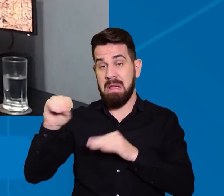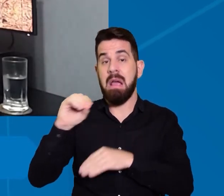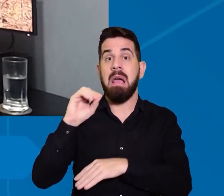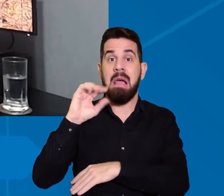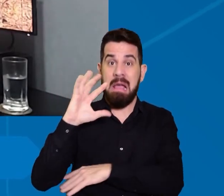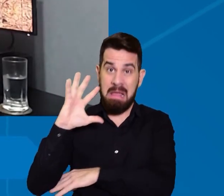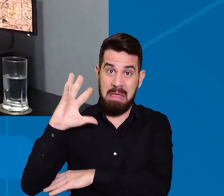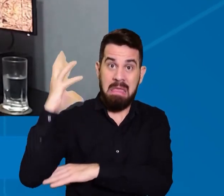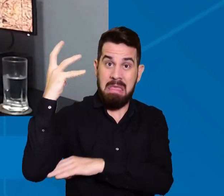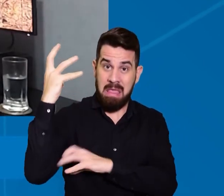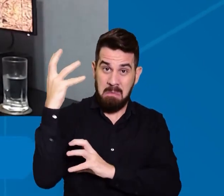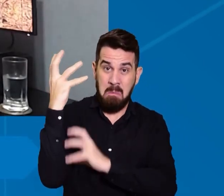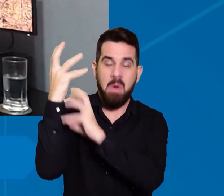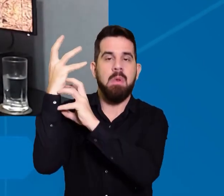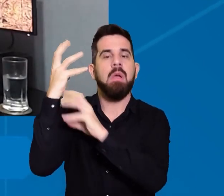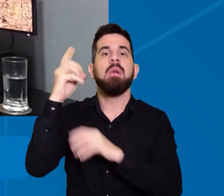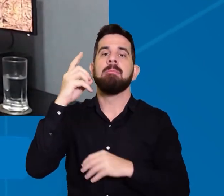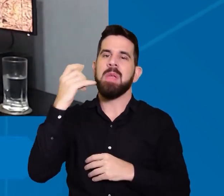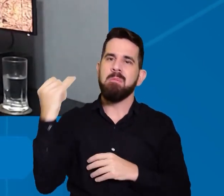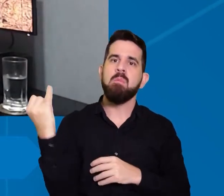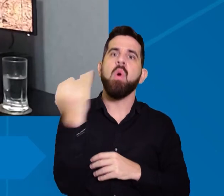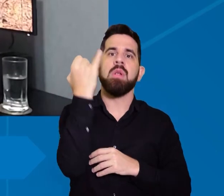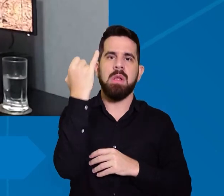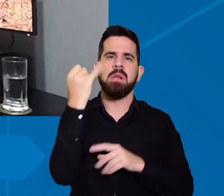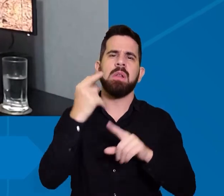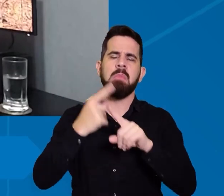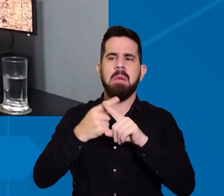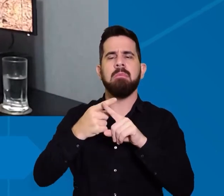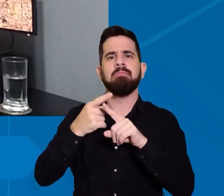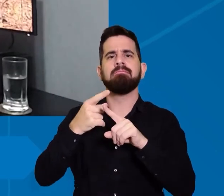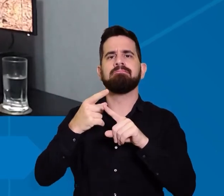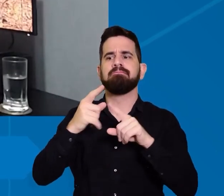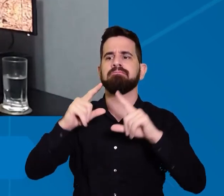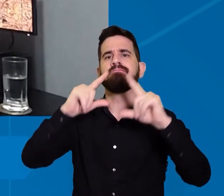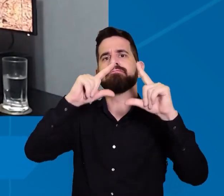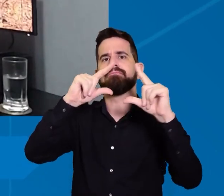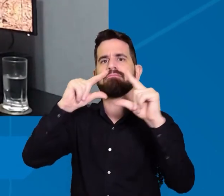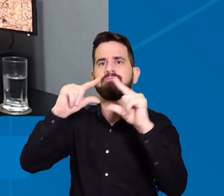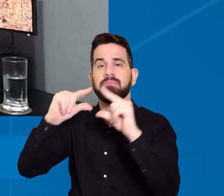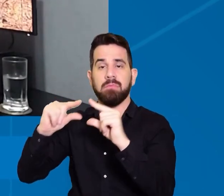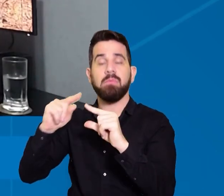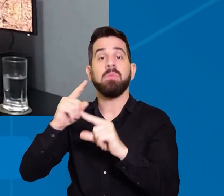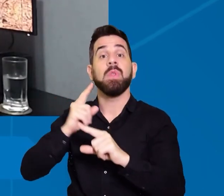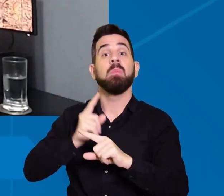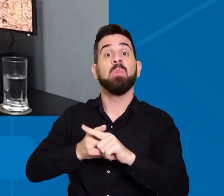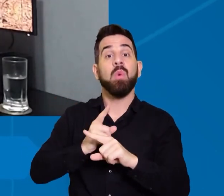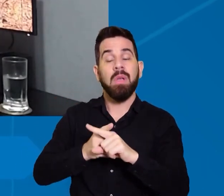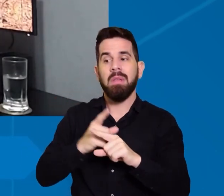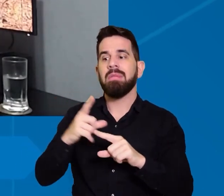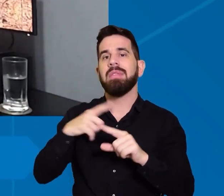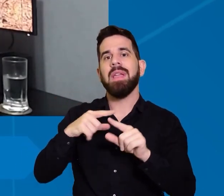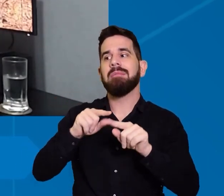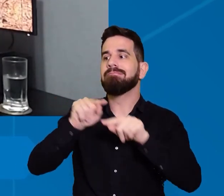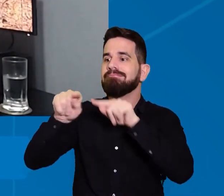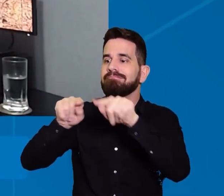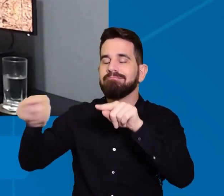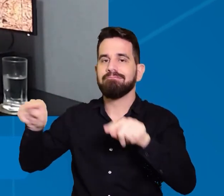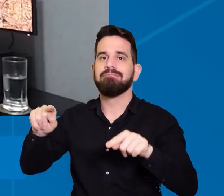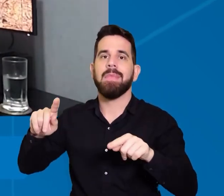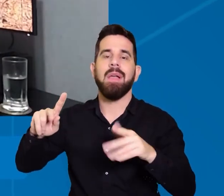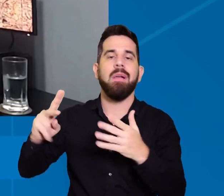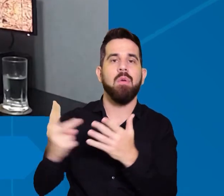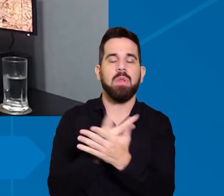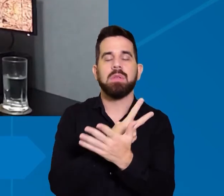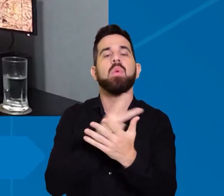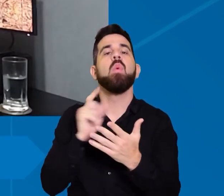ressaltar que apesar dessas quedas o desmatamento no Cerrado ele está migrando para áreas extremamente vulneráveis ou seja aquelas áreas